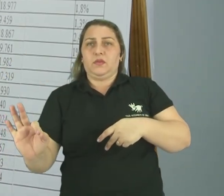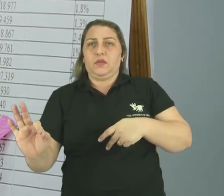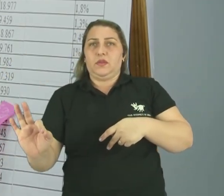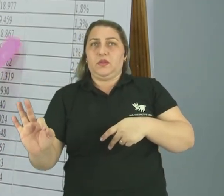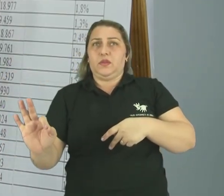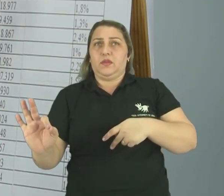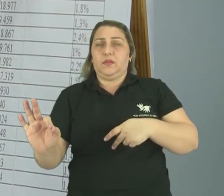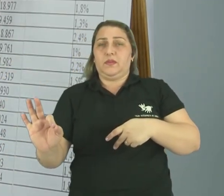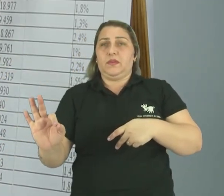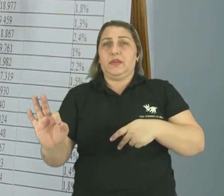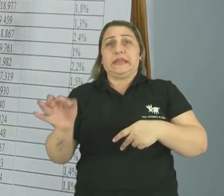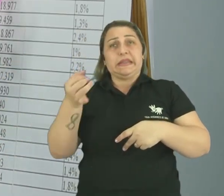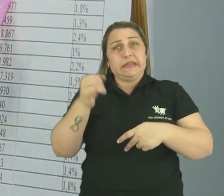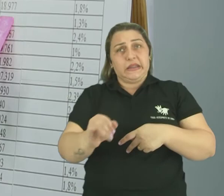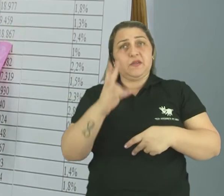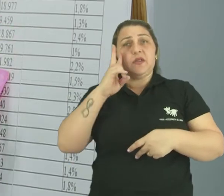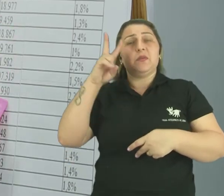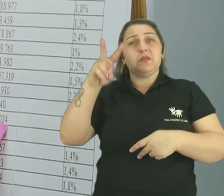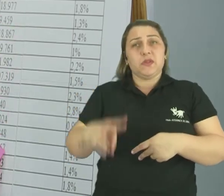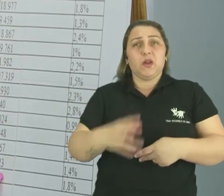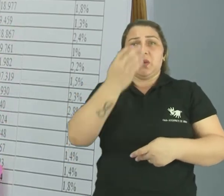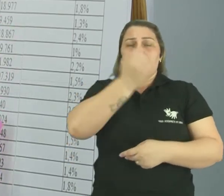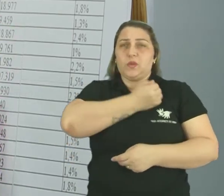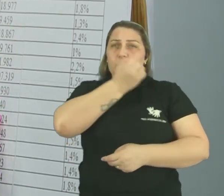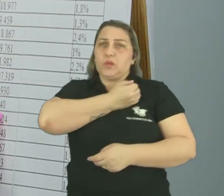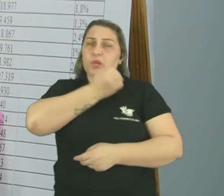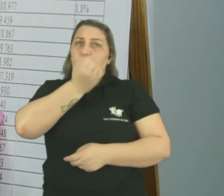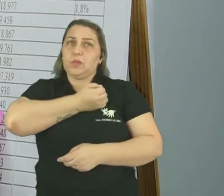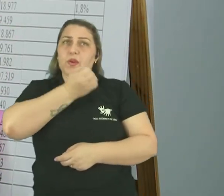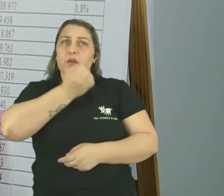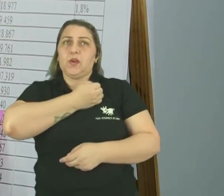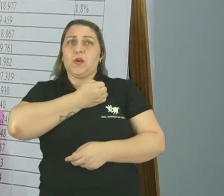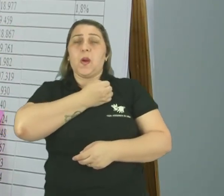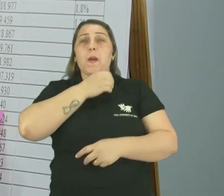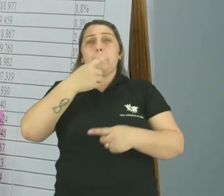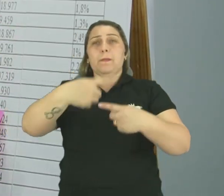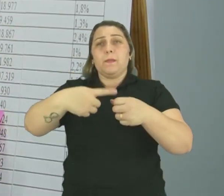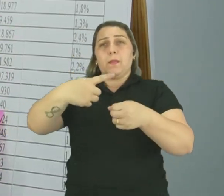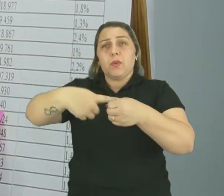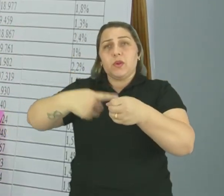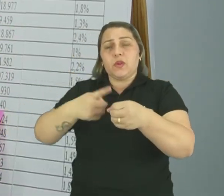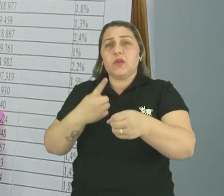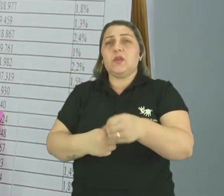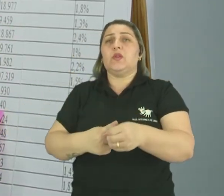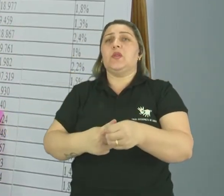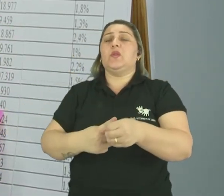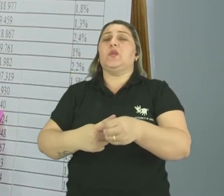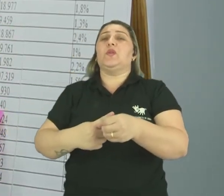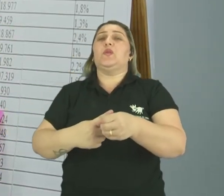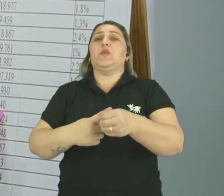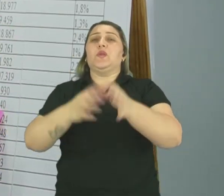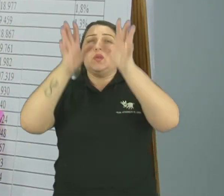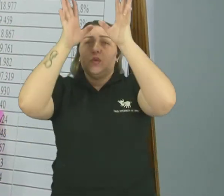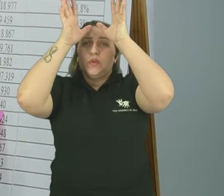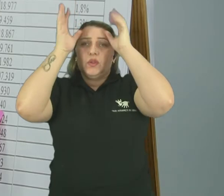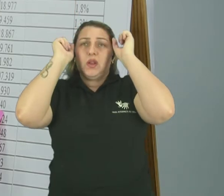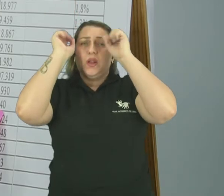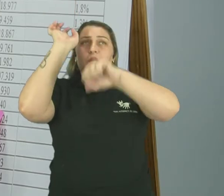Embora Se vocês forem observar Os números É o município Do estado do Acre Que tem o menor